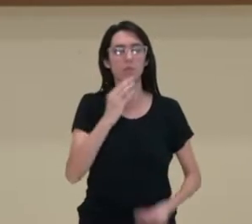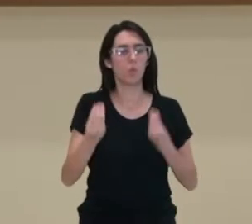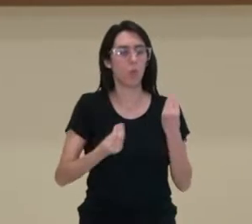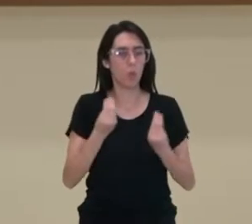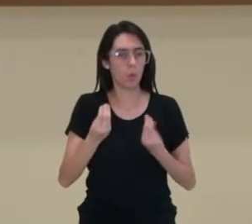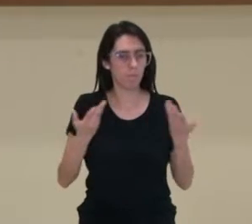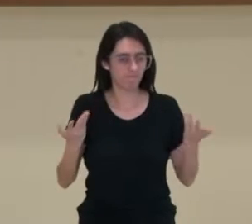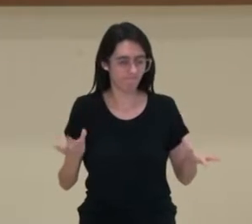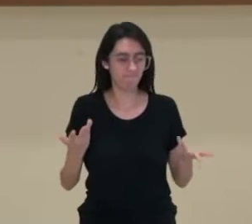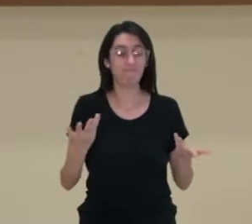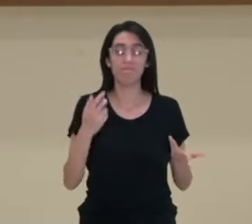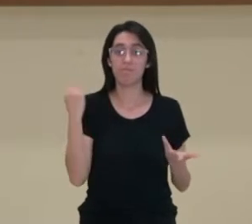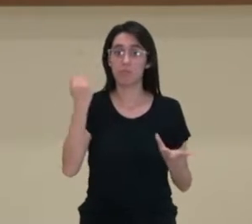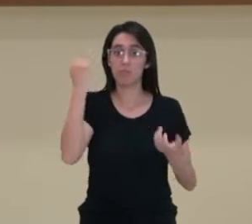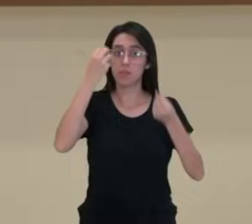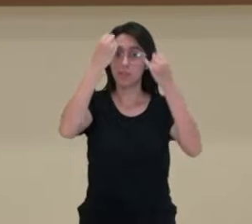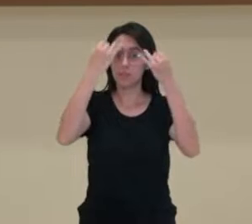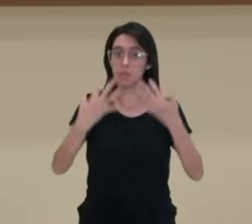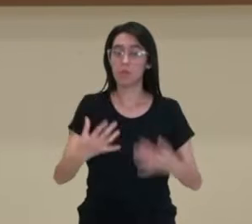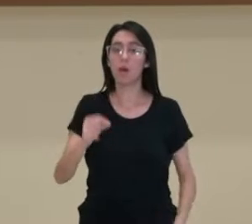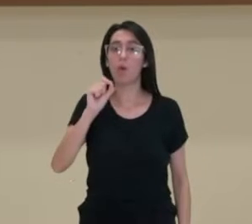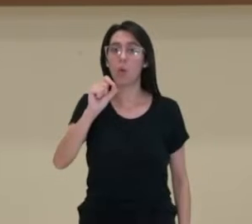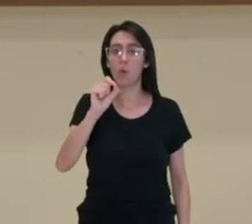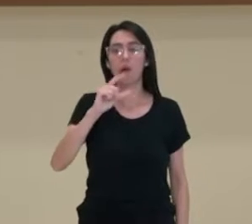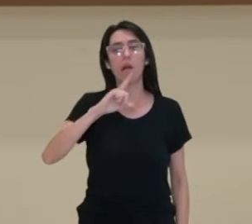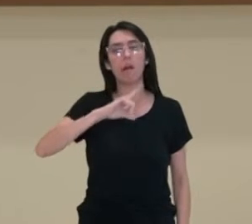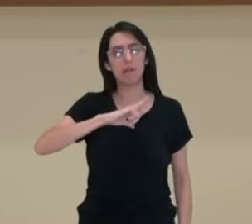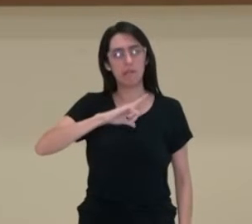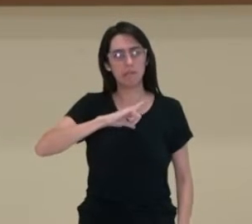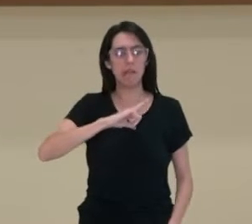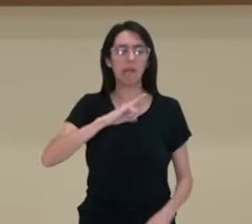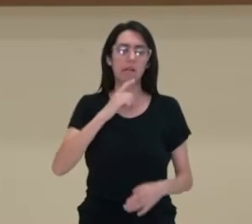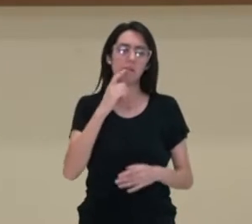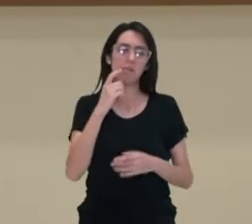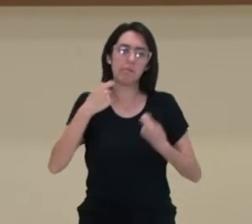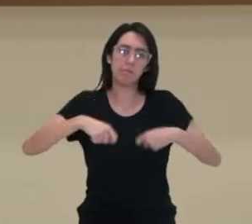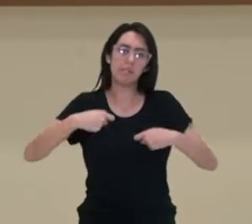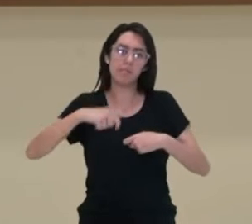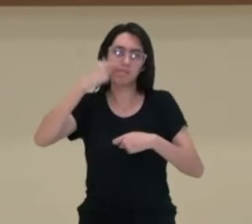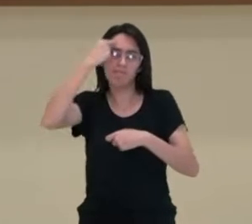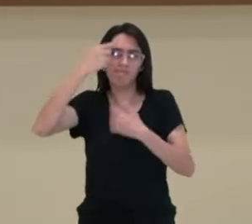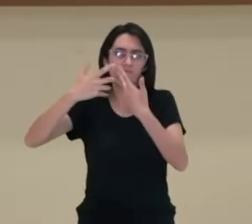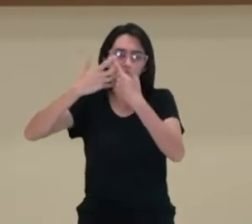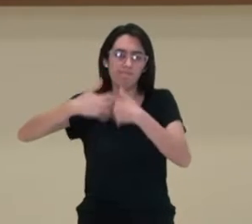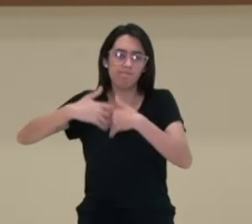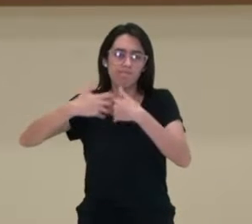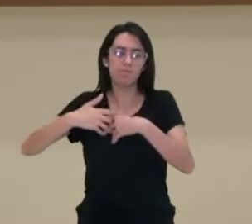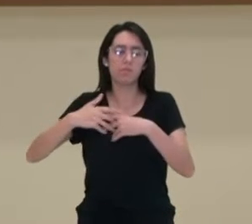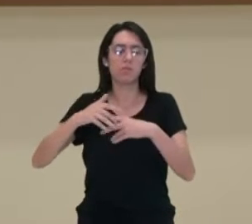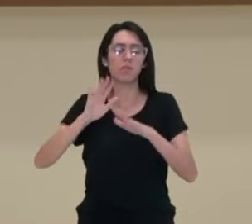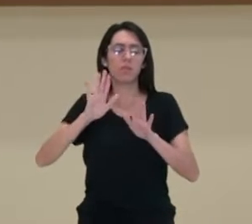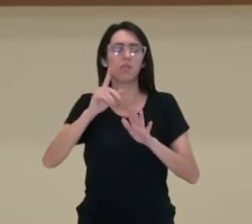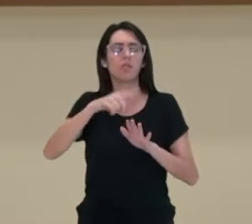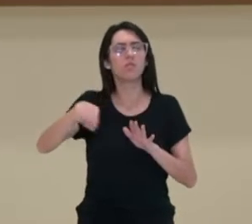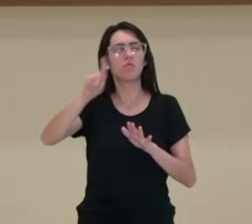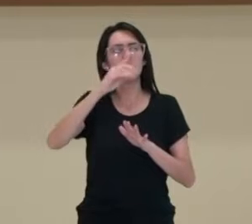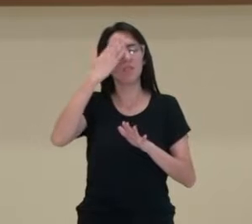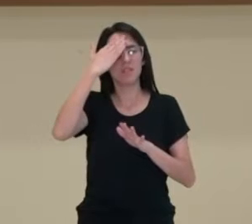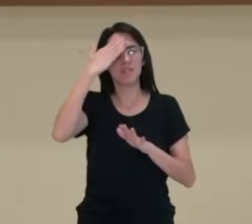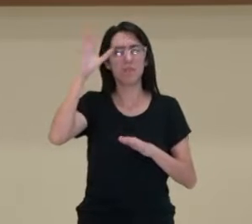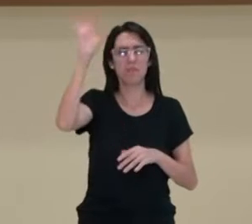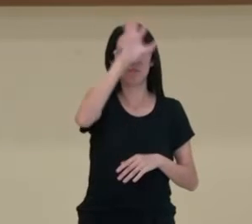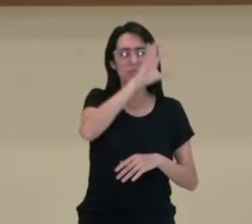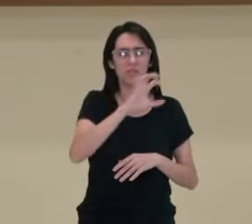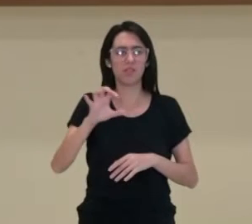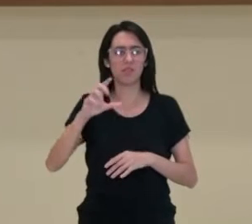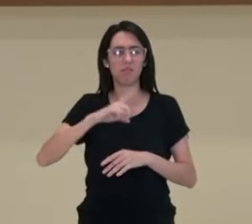Para que isso seja dimensionado, é lógico que temos a partir do raciocínio e identificar o que você sabe sobre as regiões geoeconômicas